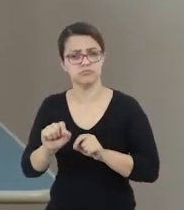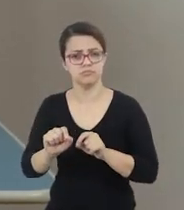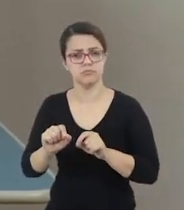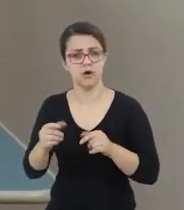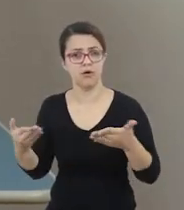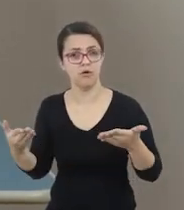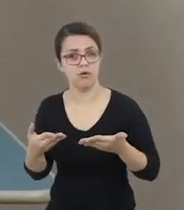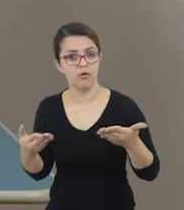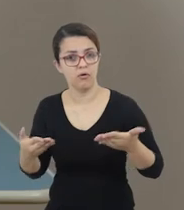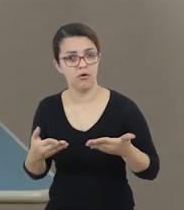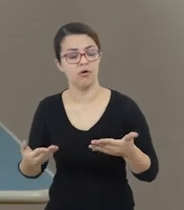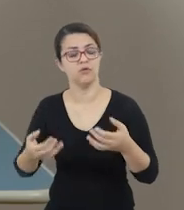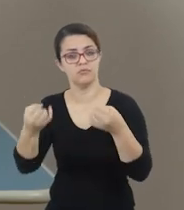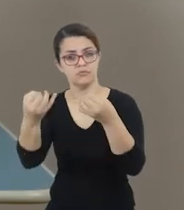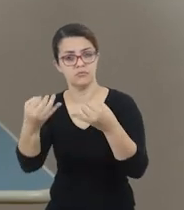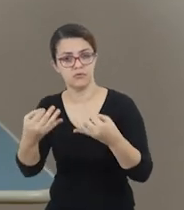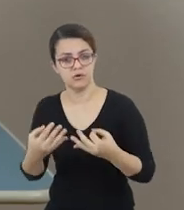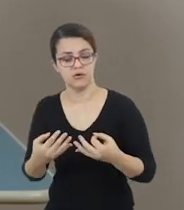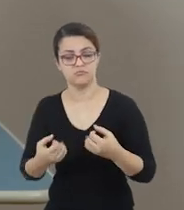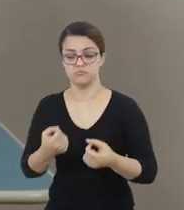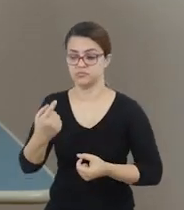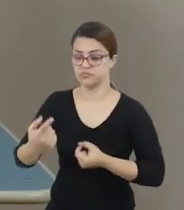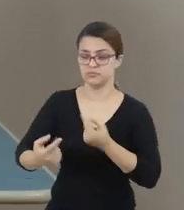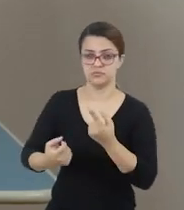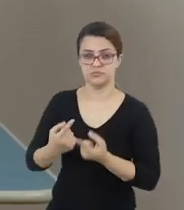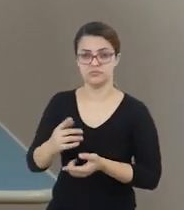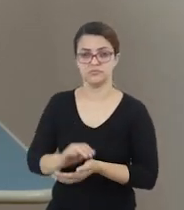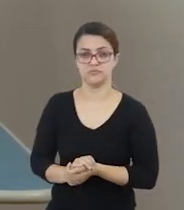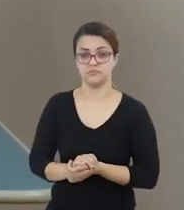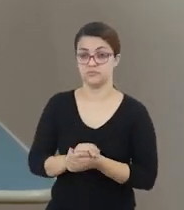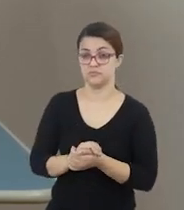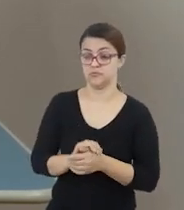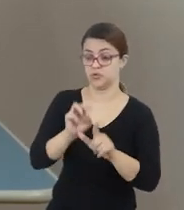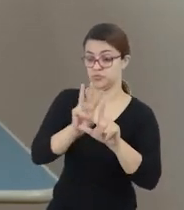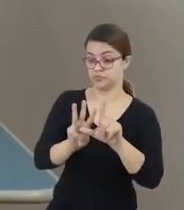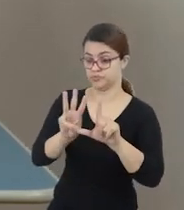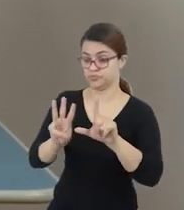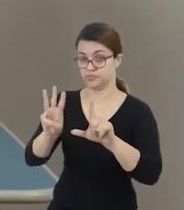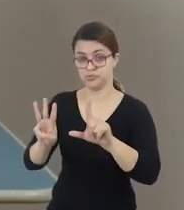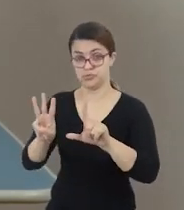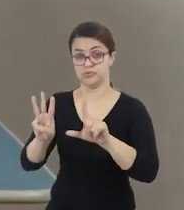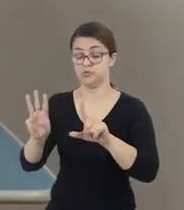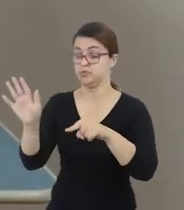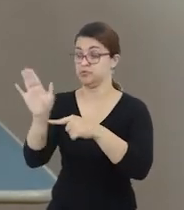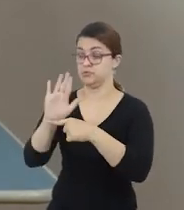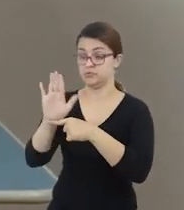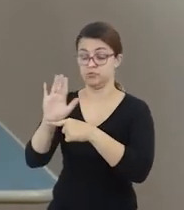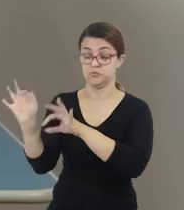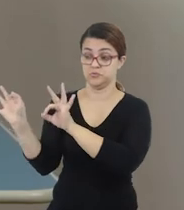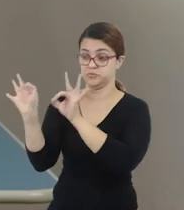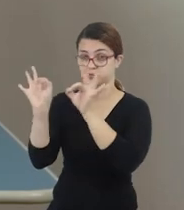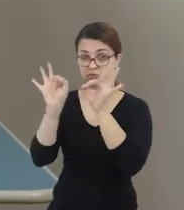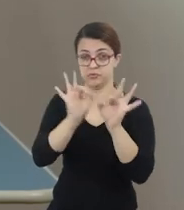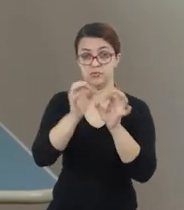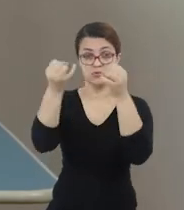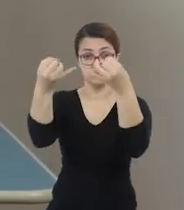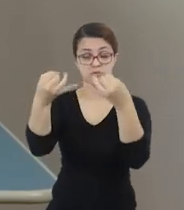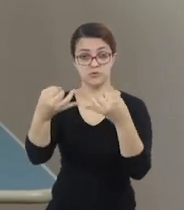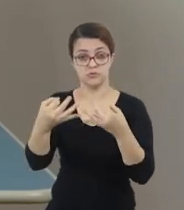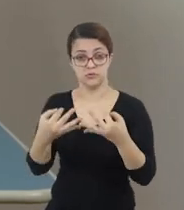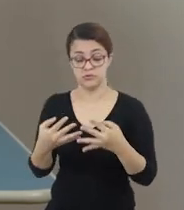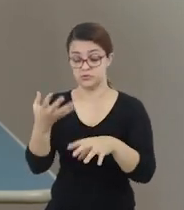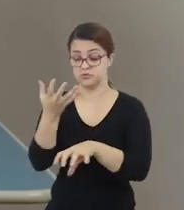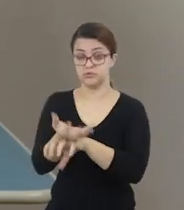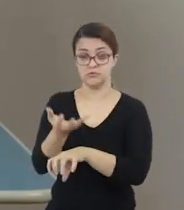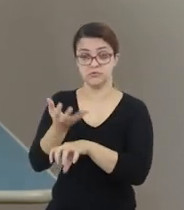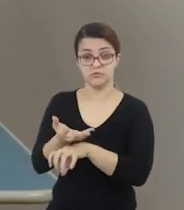agora falar sobre algumas delas. Eu deixei para vocês um link de um vídeo super legal, explicando detalhadamente sobre